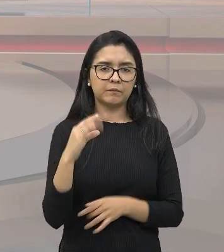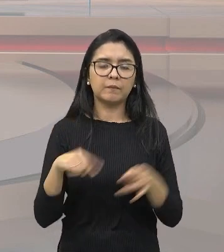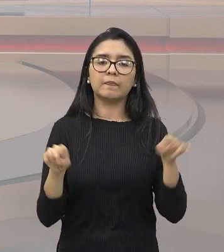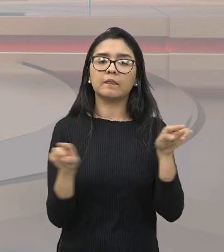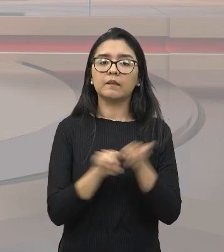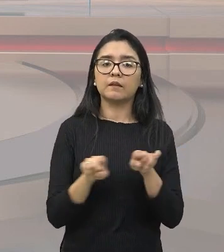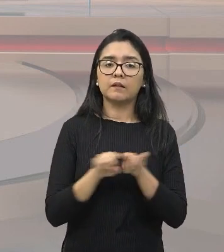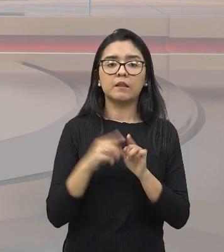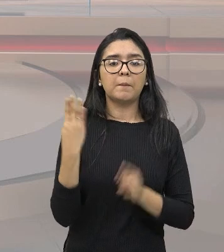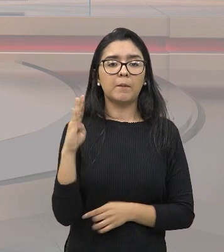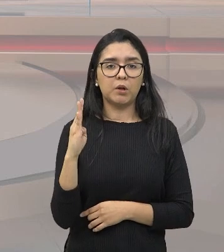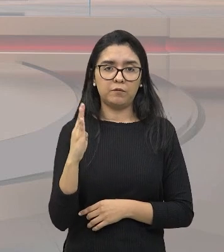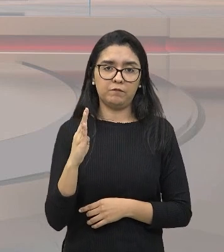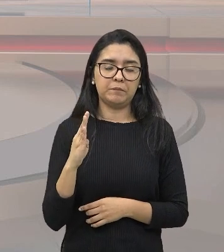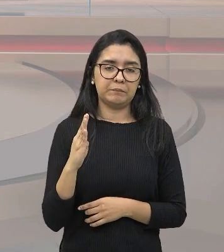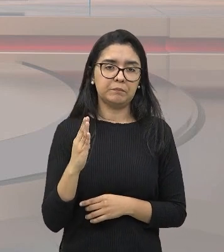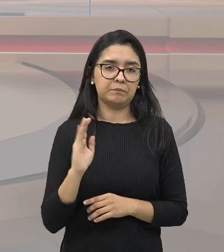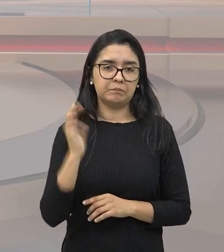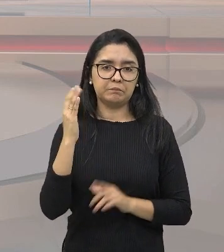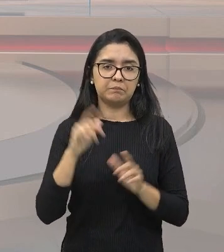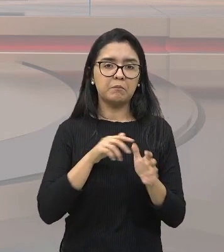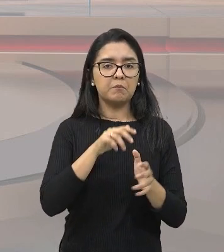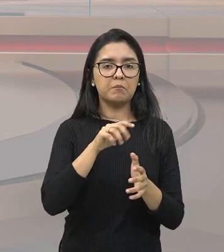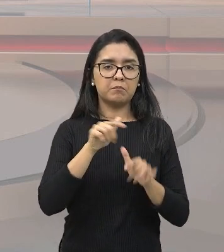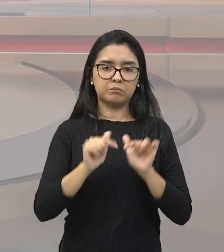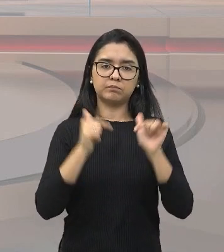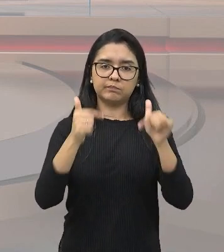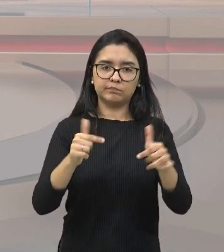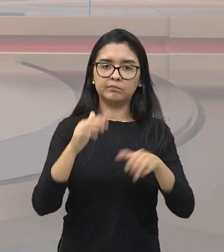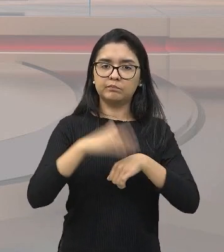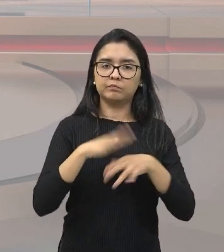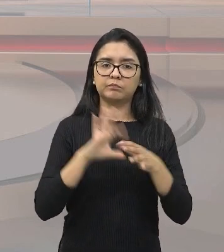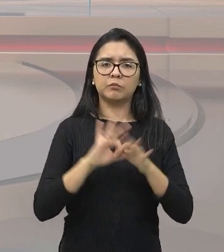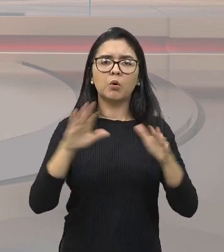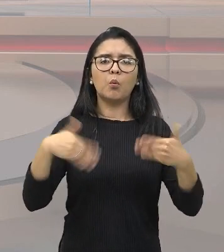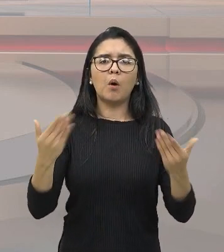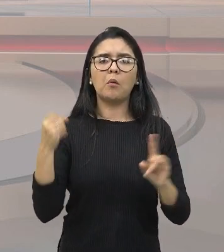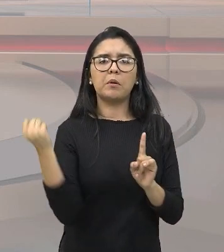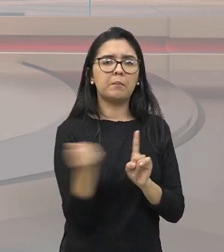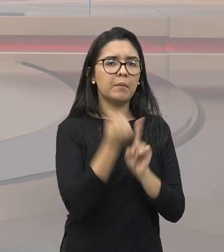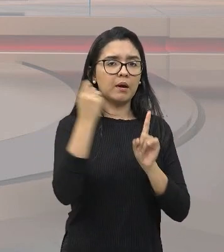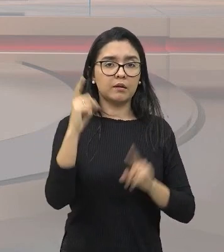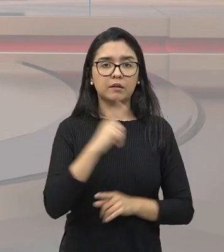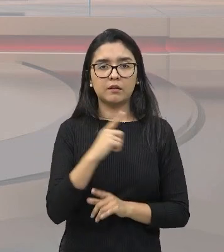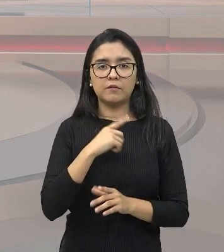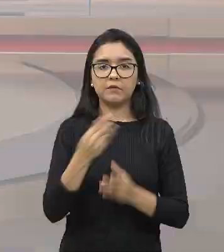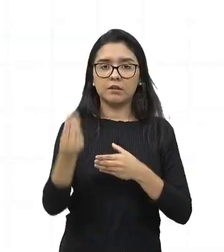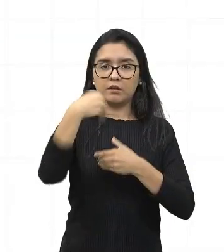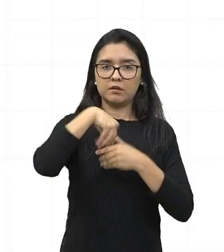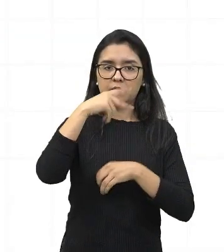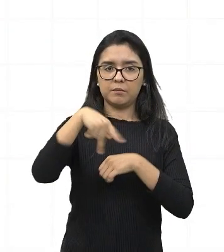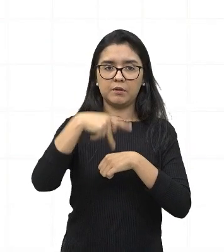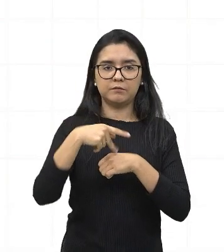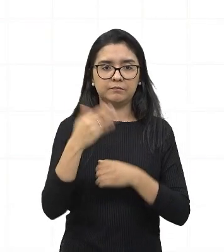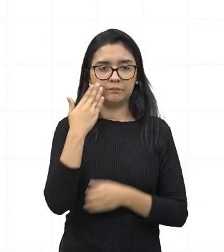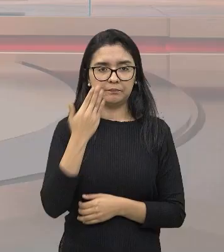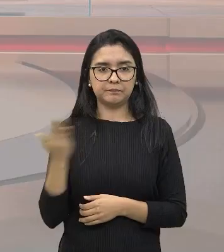Bolívia. Mas quais são os impactos que isso teve de fato sobre esse continente? Vamos verificar?